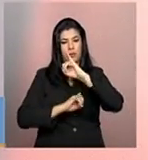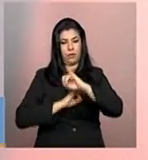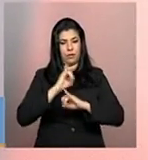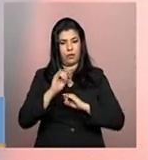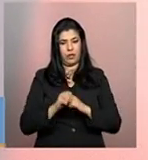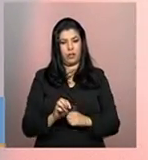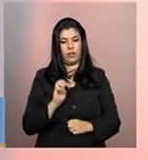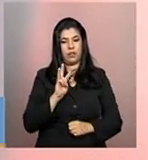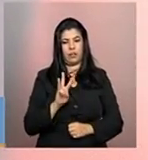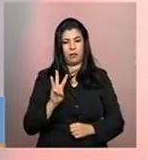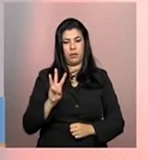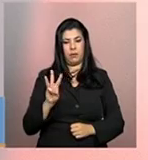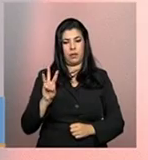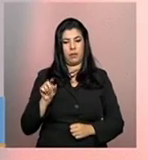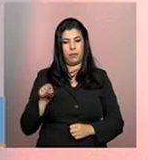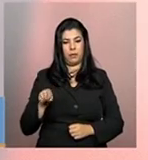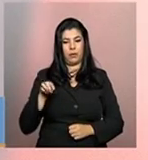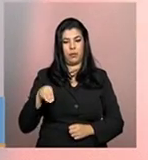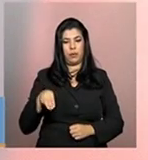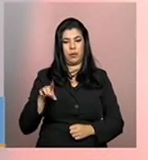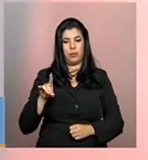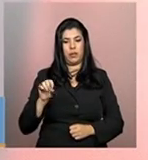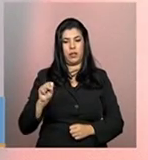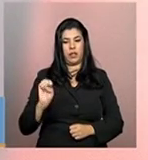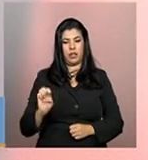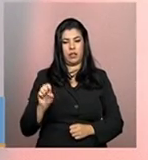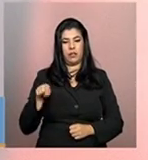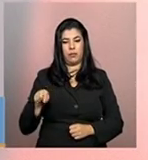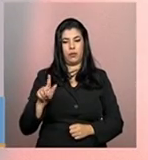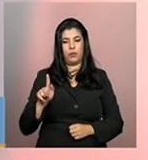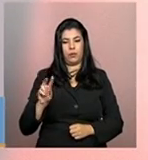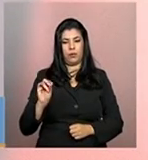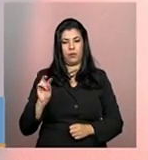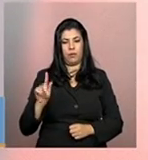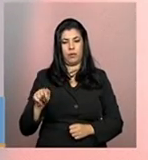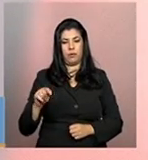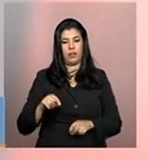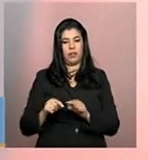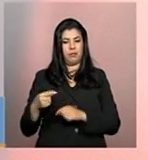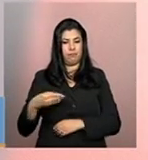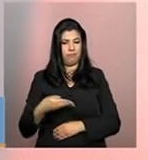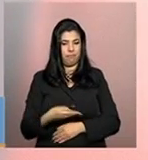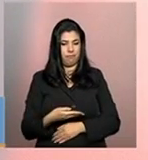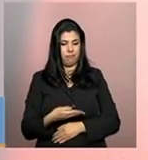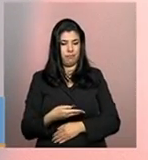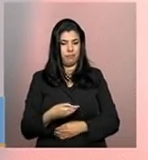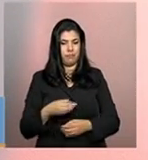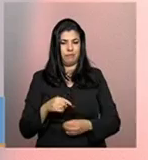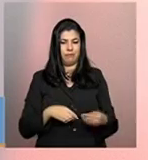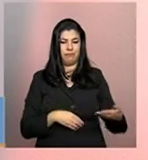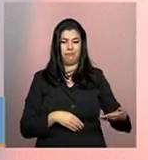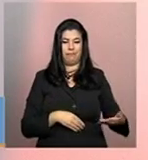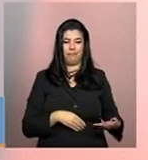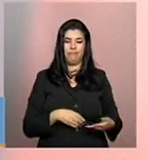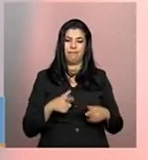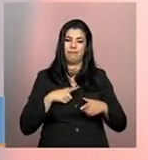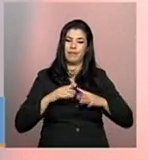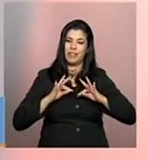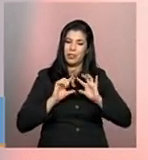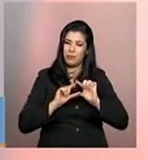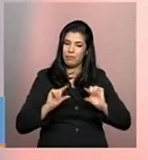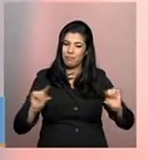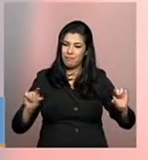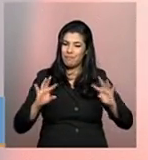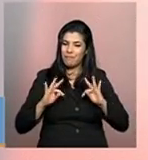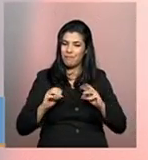que é www.mds.gov.br. Agora, de todo modo, a nossa equipe está à inteira disposição